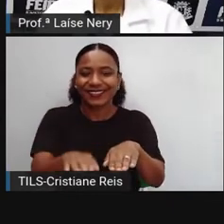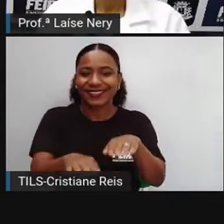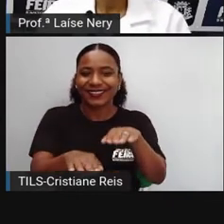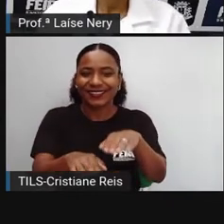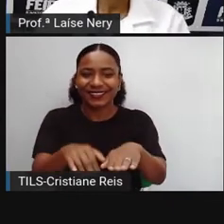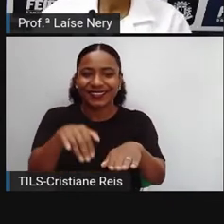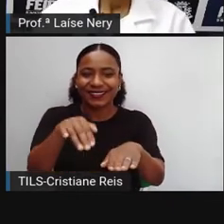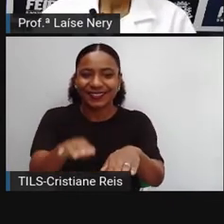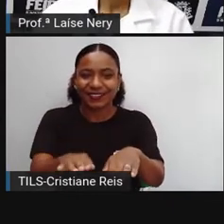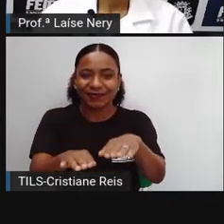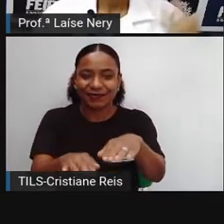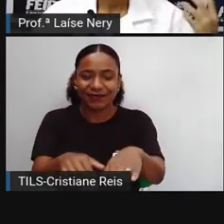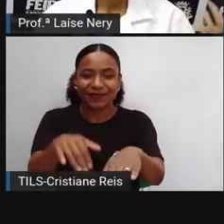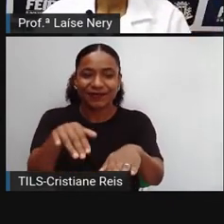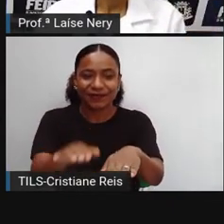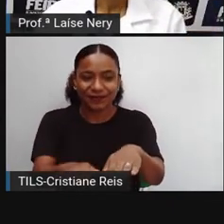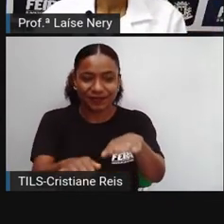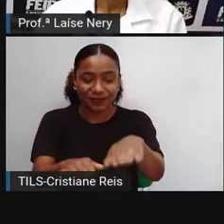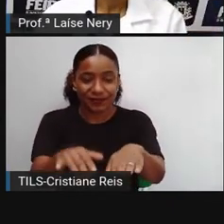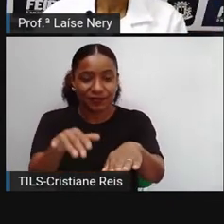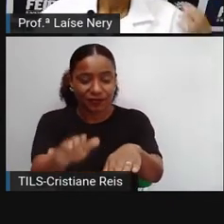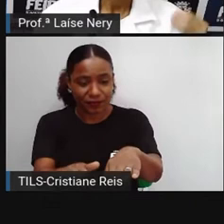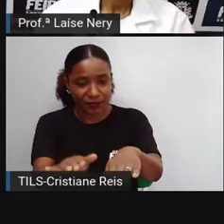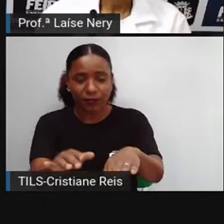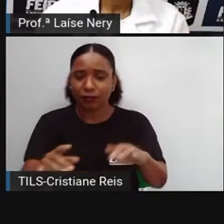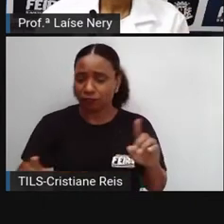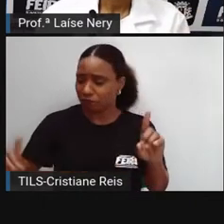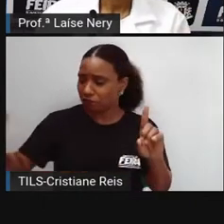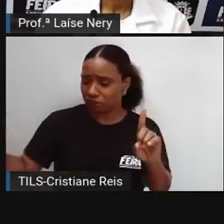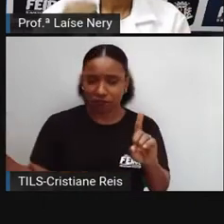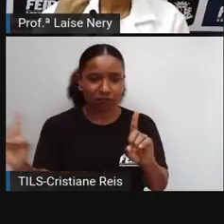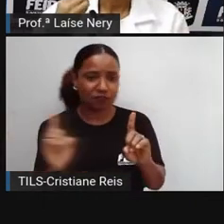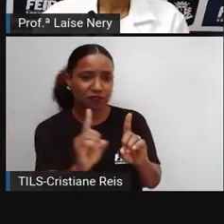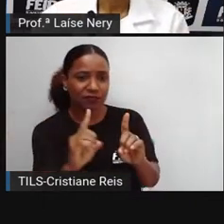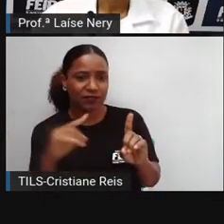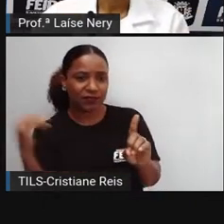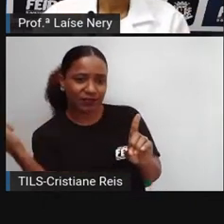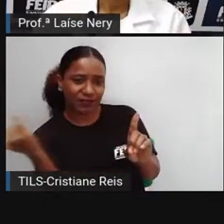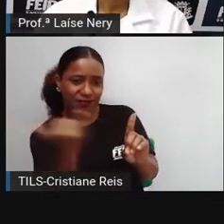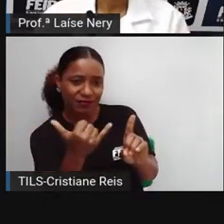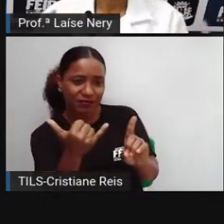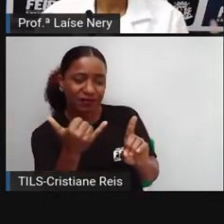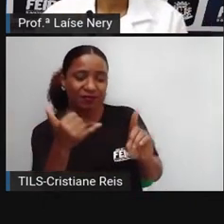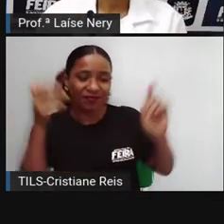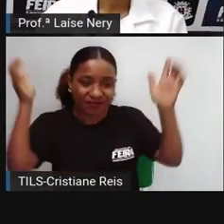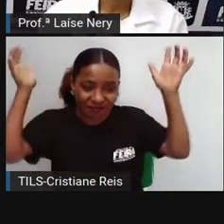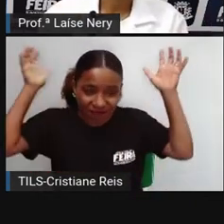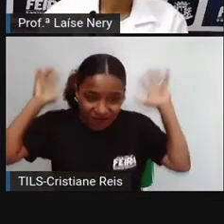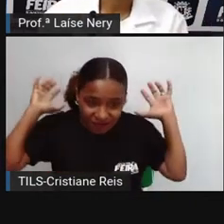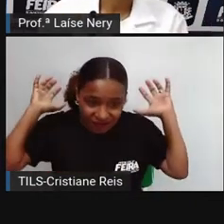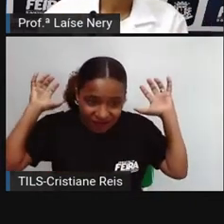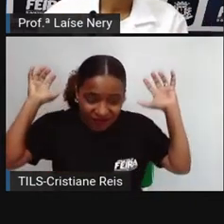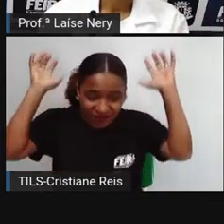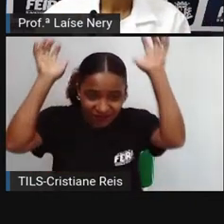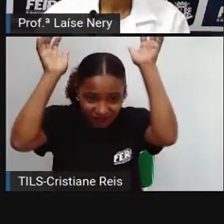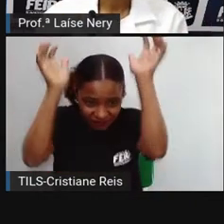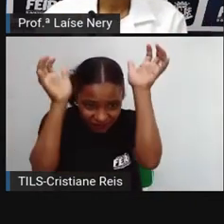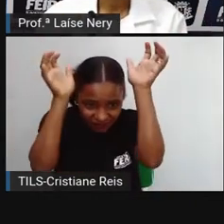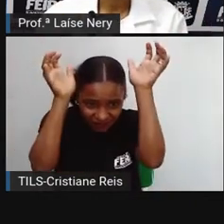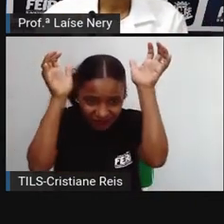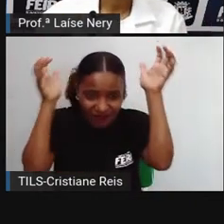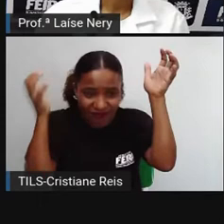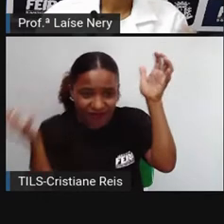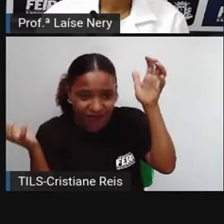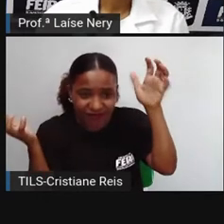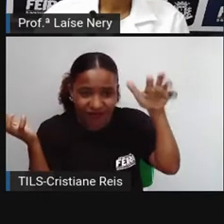transeuntes foram avisando-o a respeito de suas cargas desnecessárias e ele